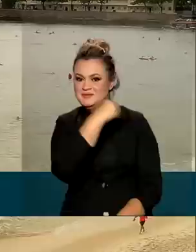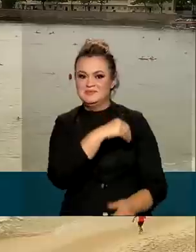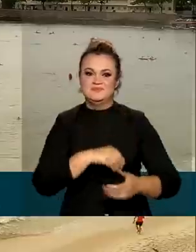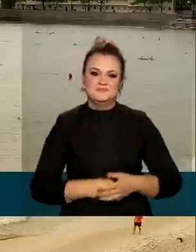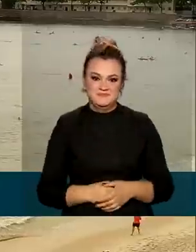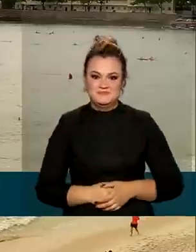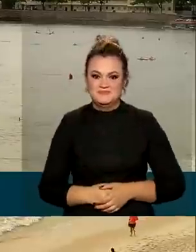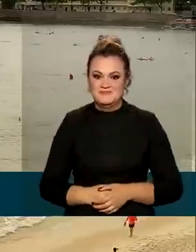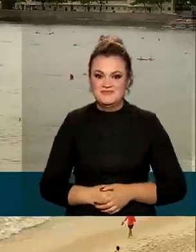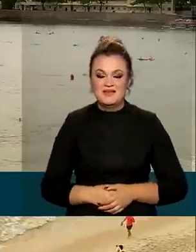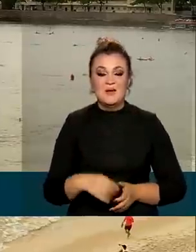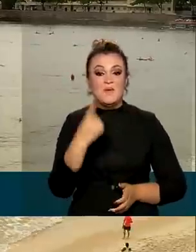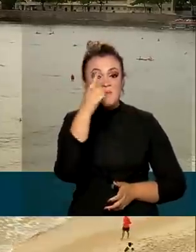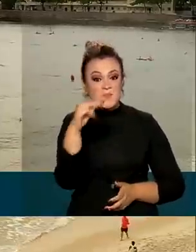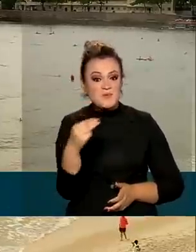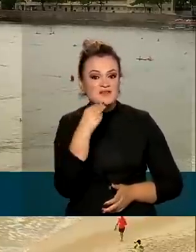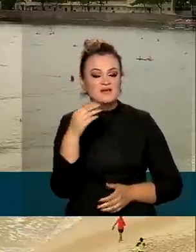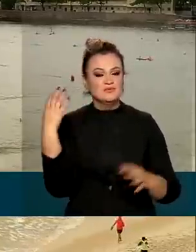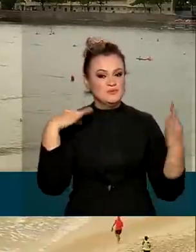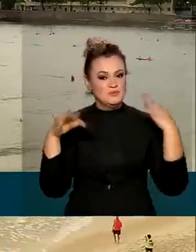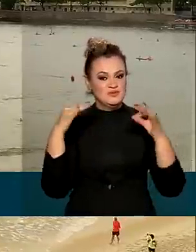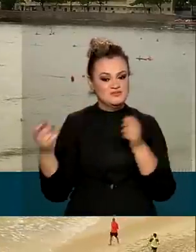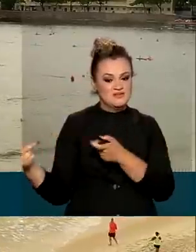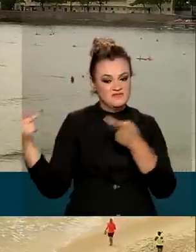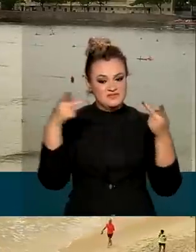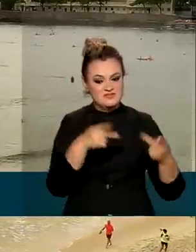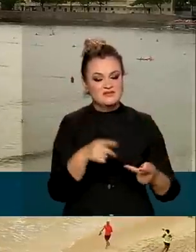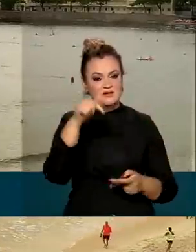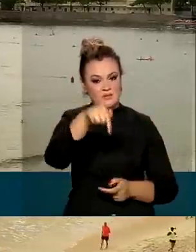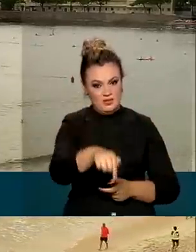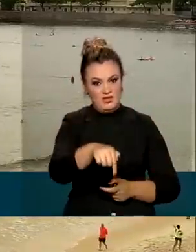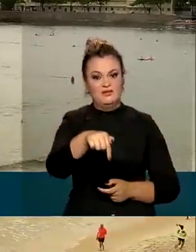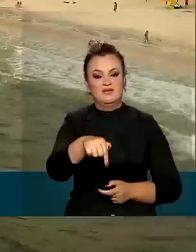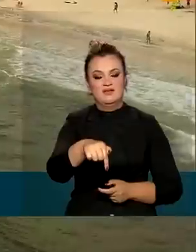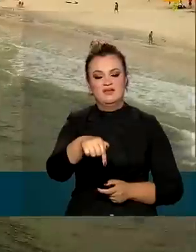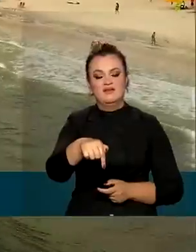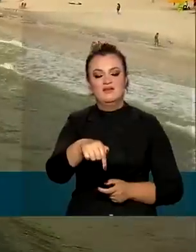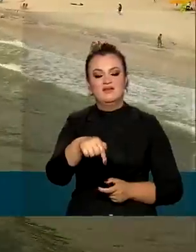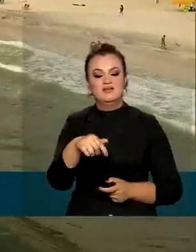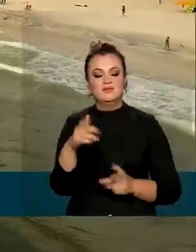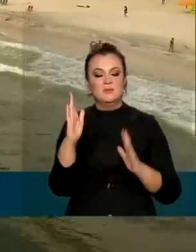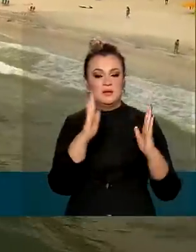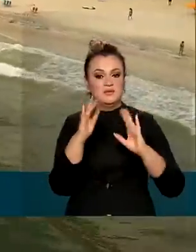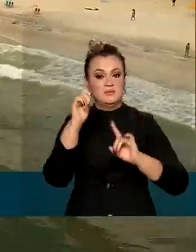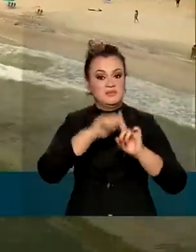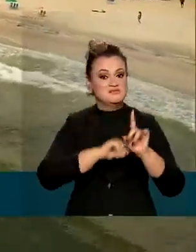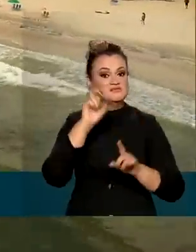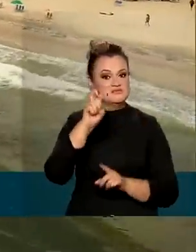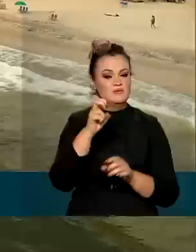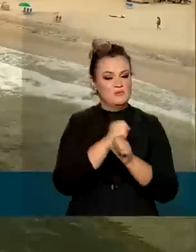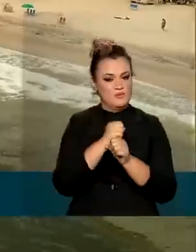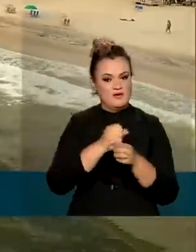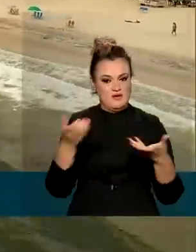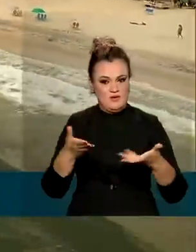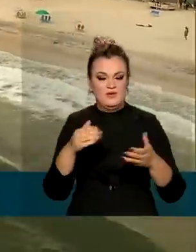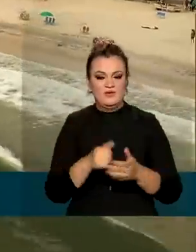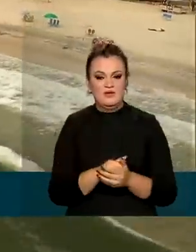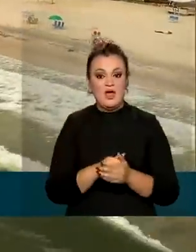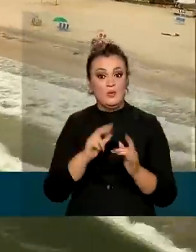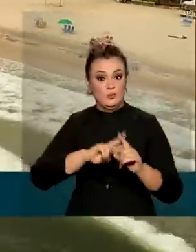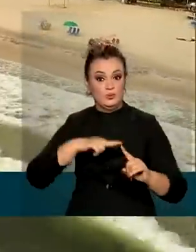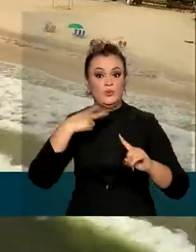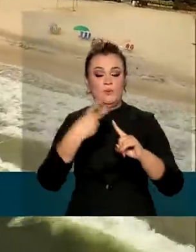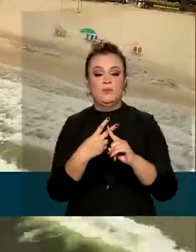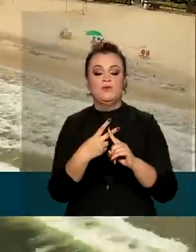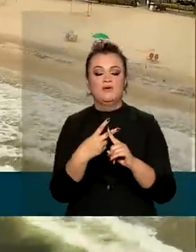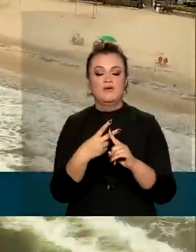Mais de um milhão de turistas estrangeiros visitaram o Brasil nos cinco primeiros meses do ano. O número é